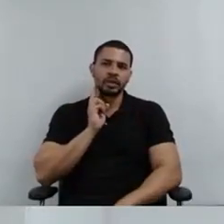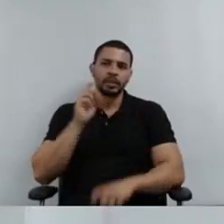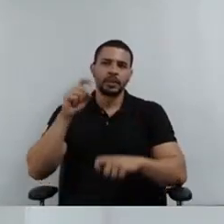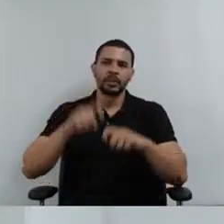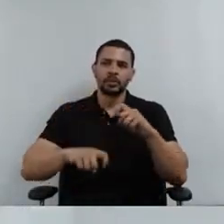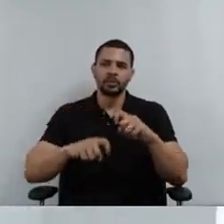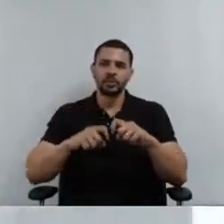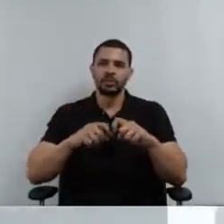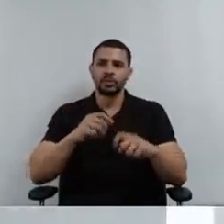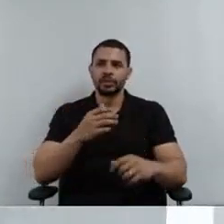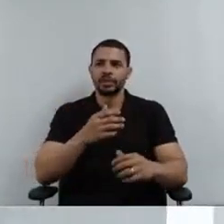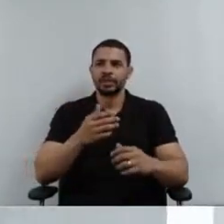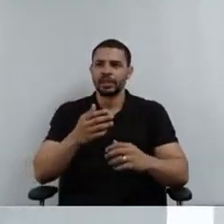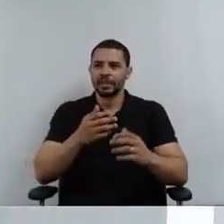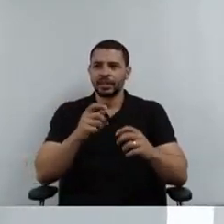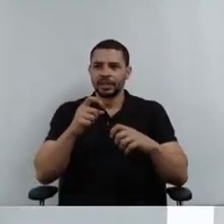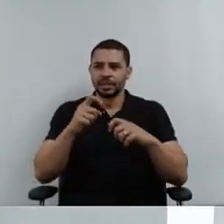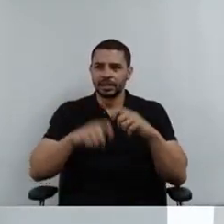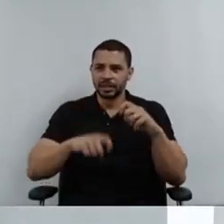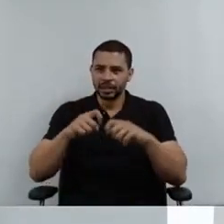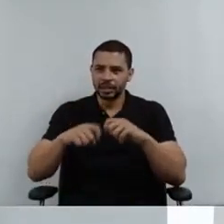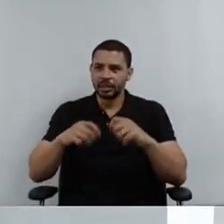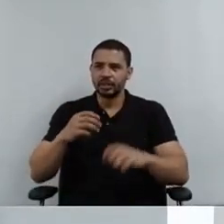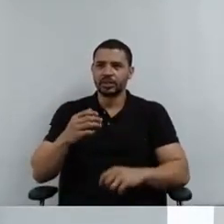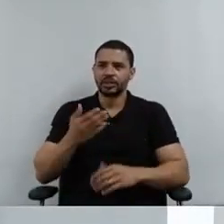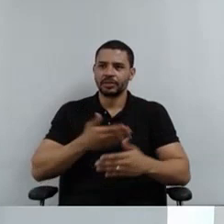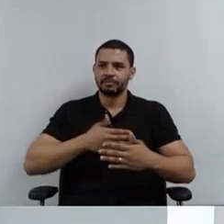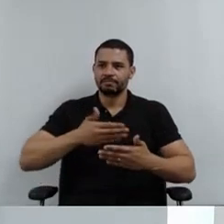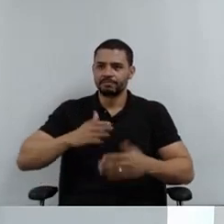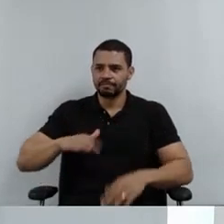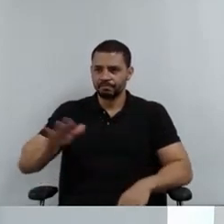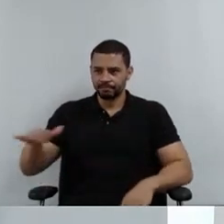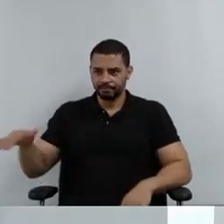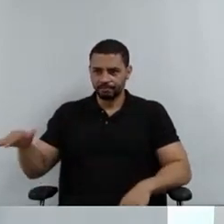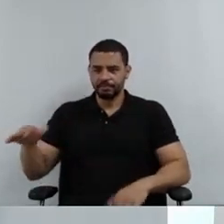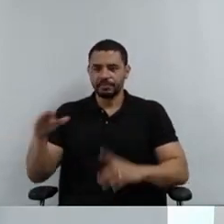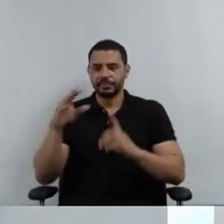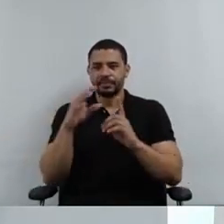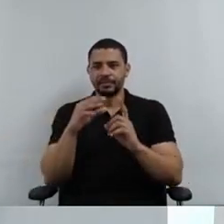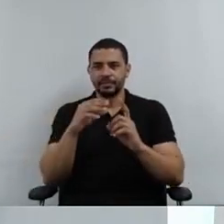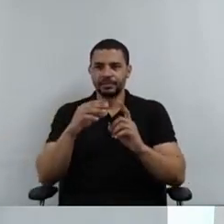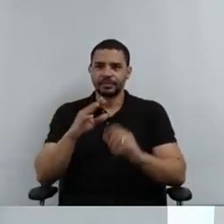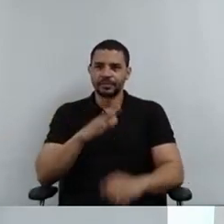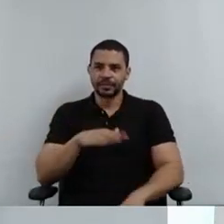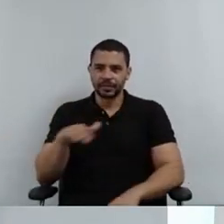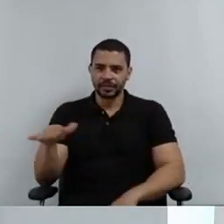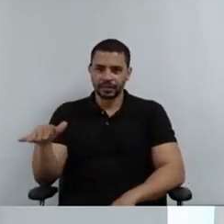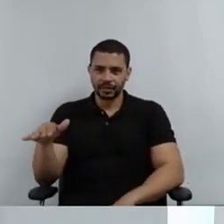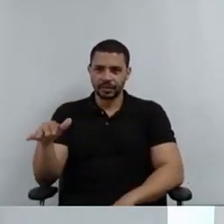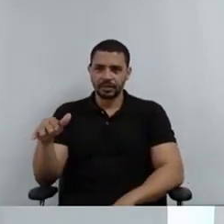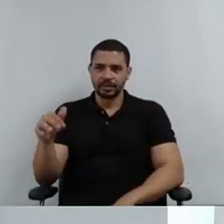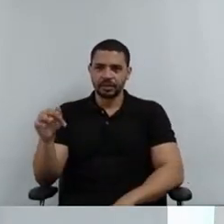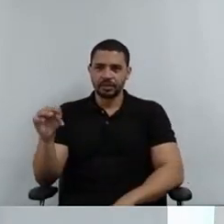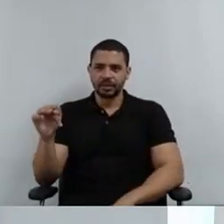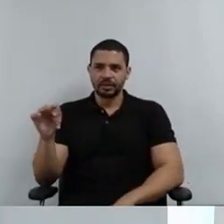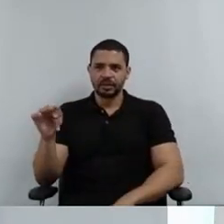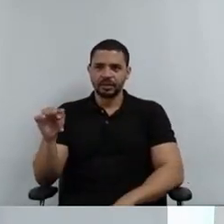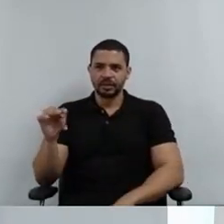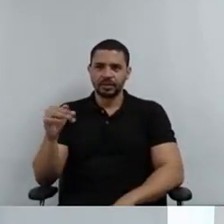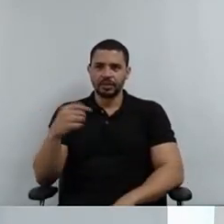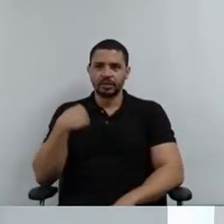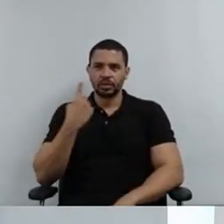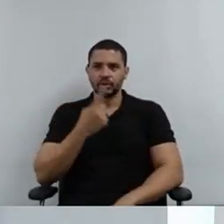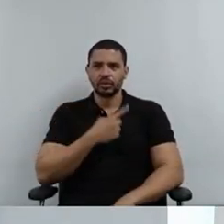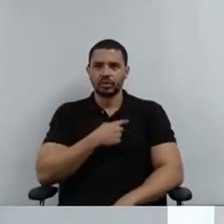Os relatos são estarrecedores, as sequelas mais ainda, e como nós lá atendemos